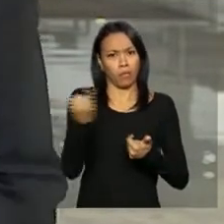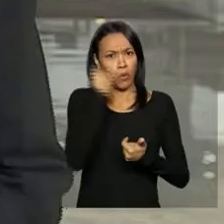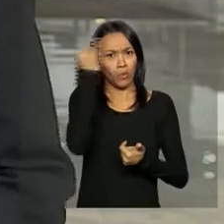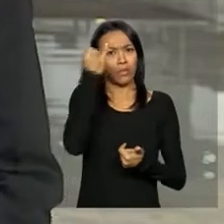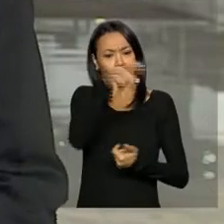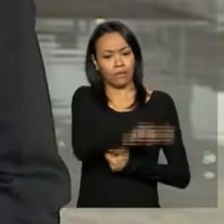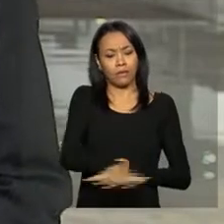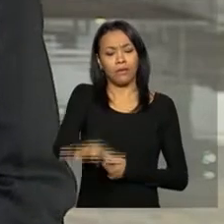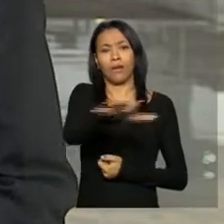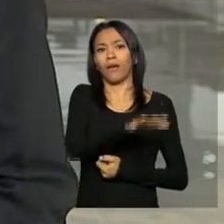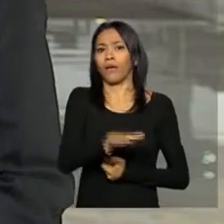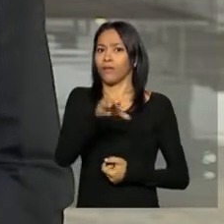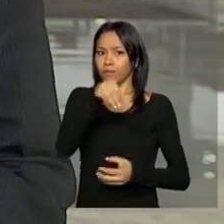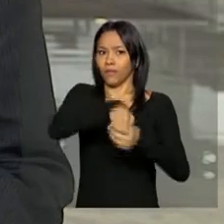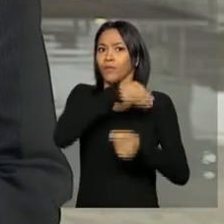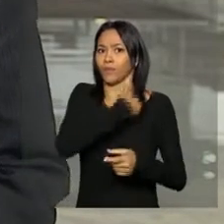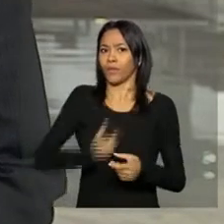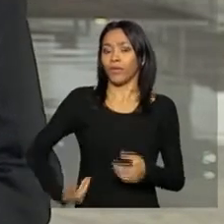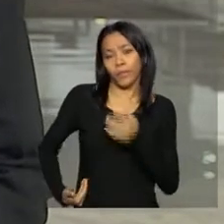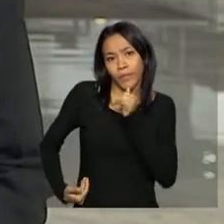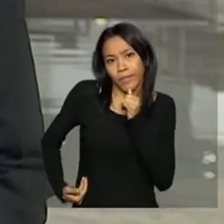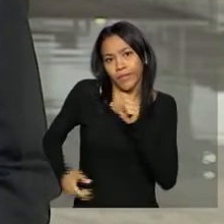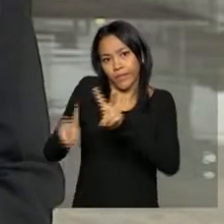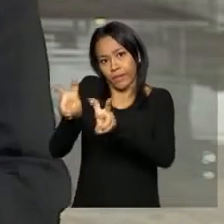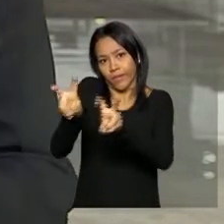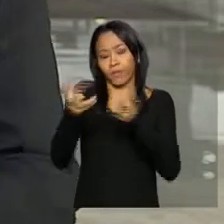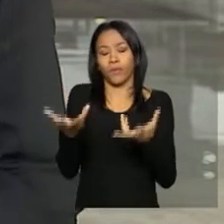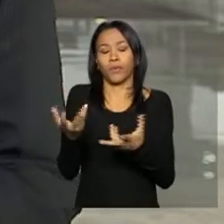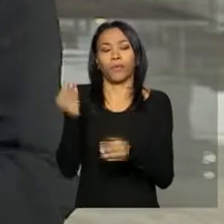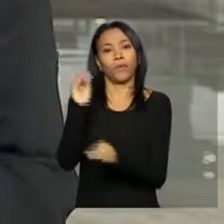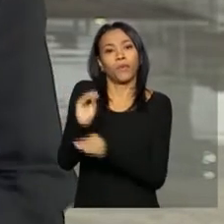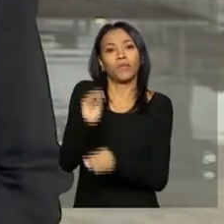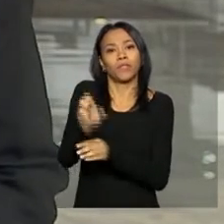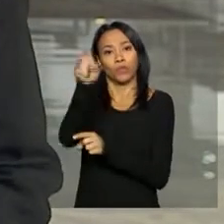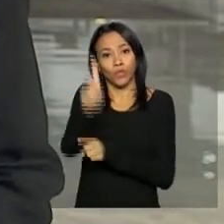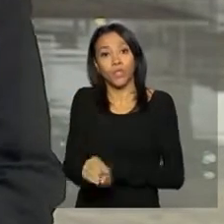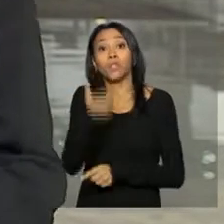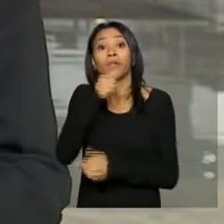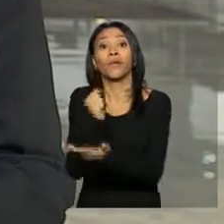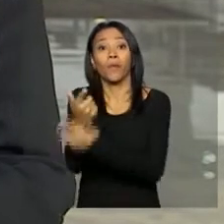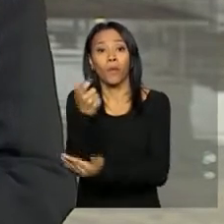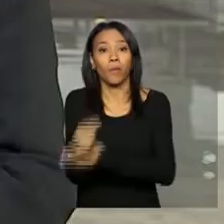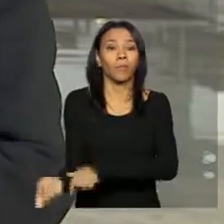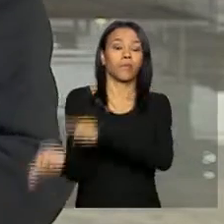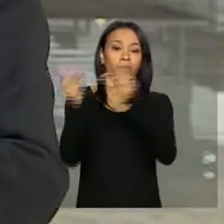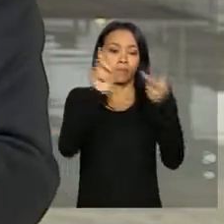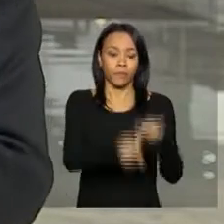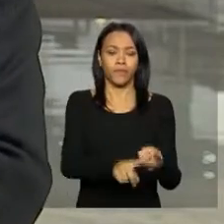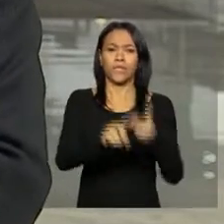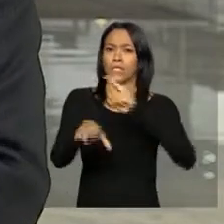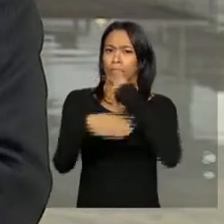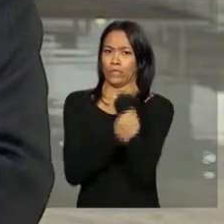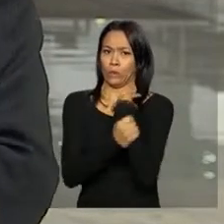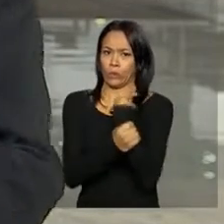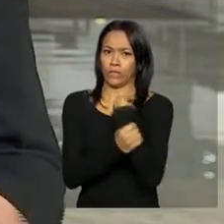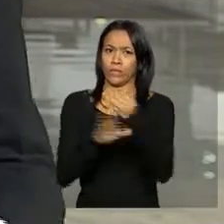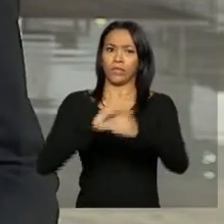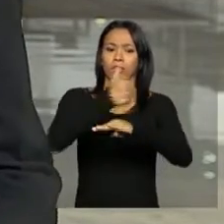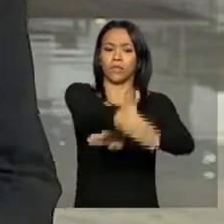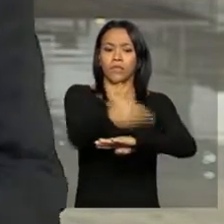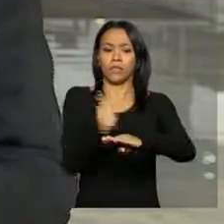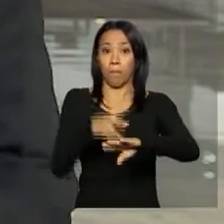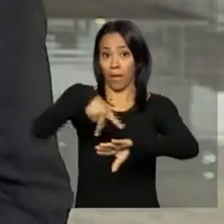áreas importantes para o governo, como, por exemplo, a proteção aos direitos do consumidor, a questão da segurança nas fronteiras,